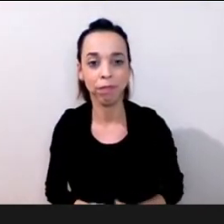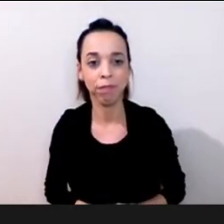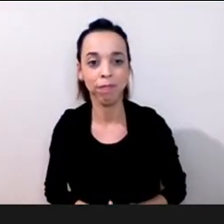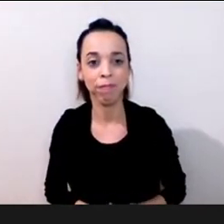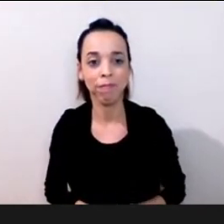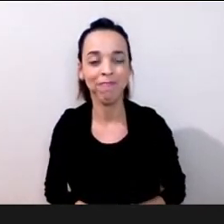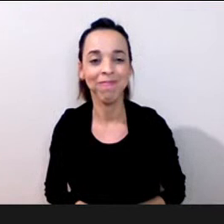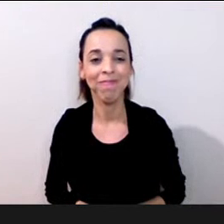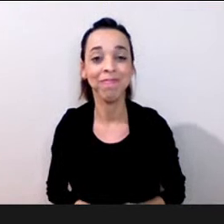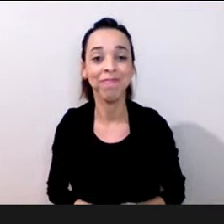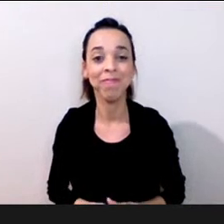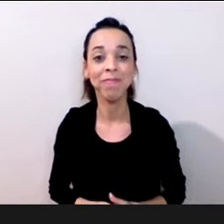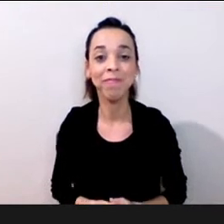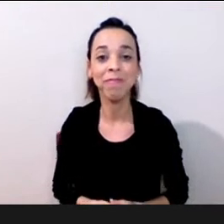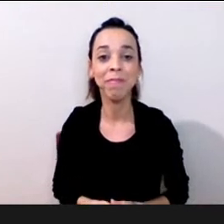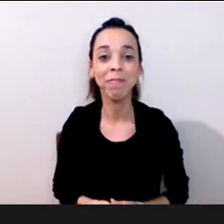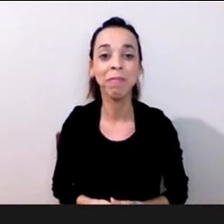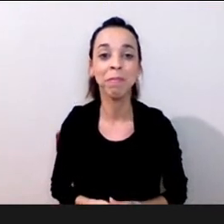partira